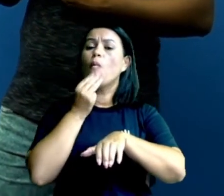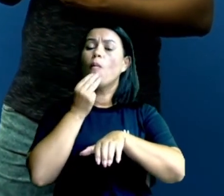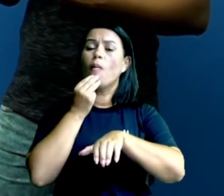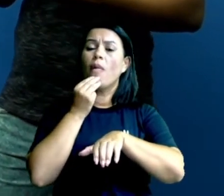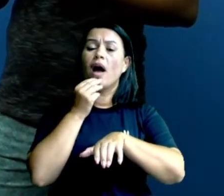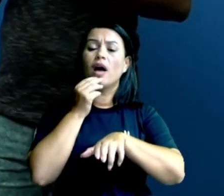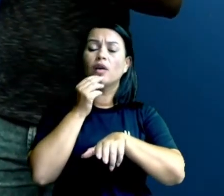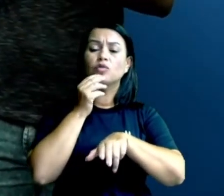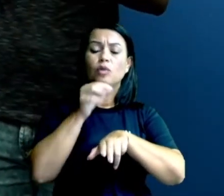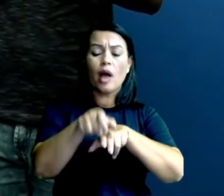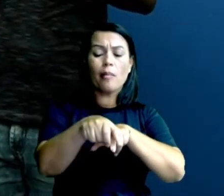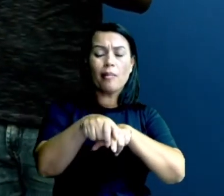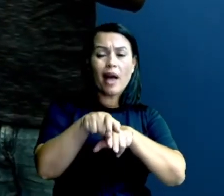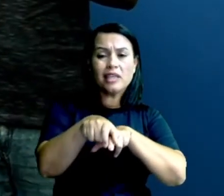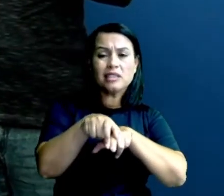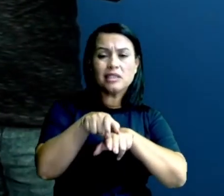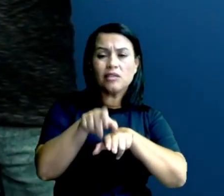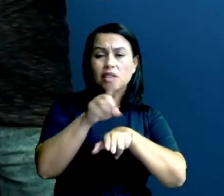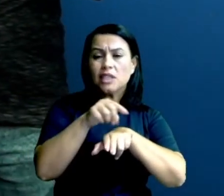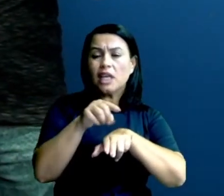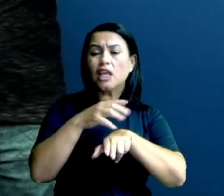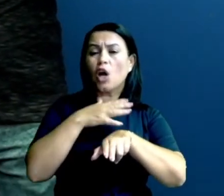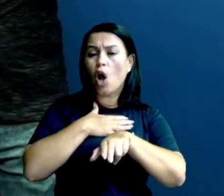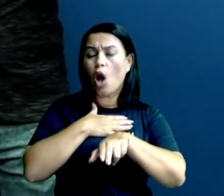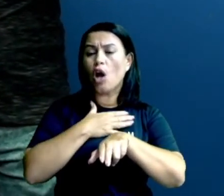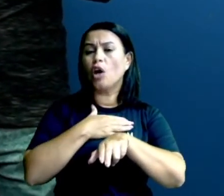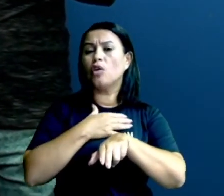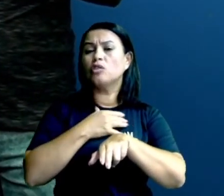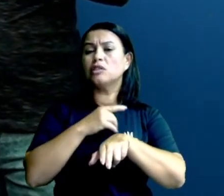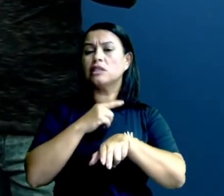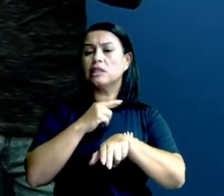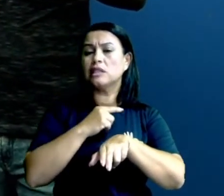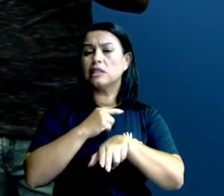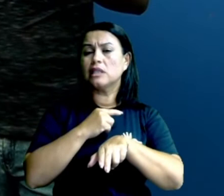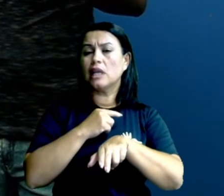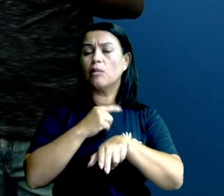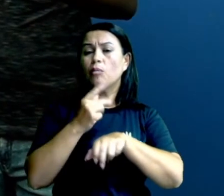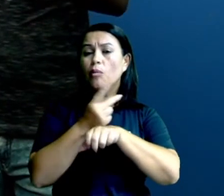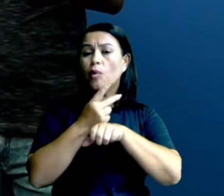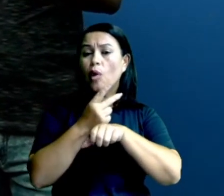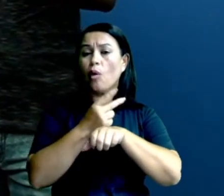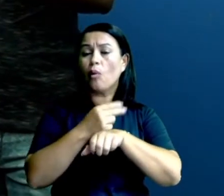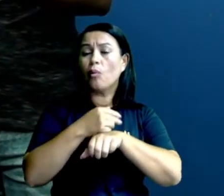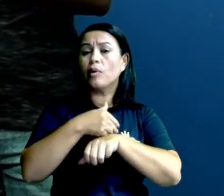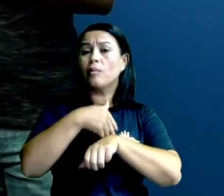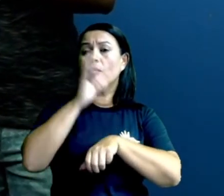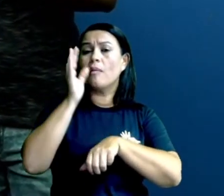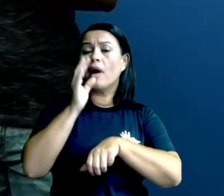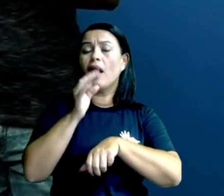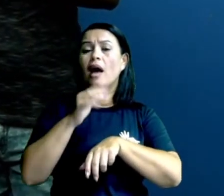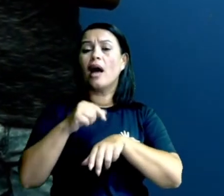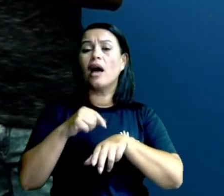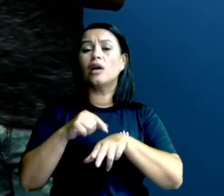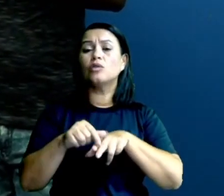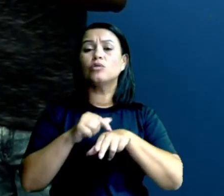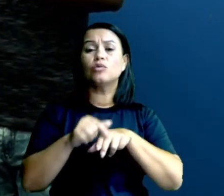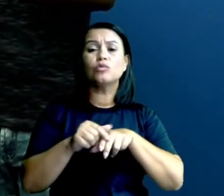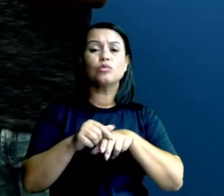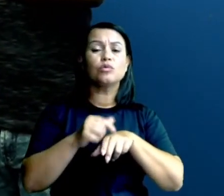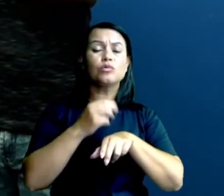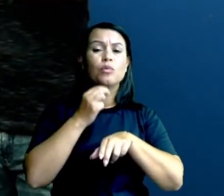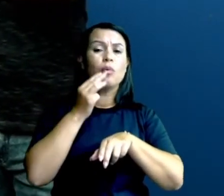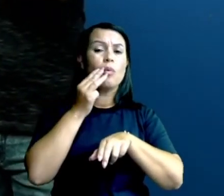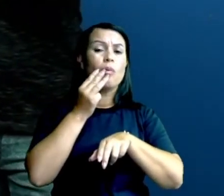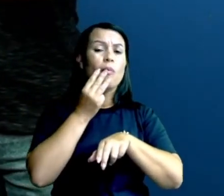abdômen. Então, se você for consumir caranguejo, procure escolher mais caranguejos machos do que caranguejos fêmeas, para que esse caranguejo fêmea